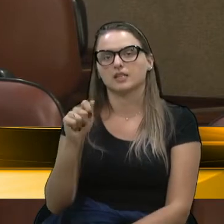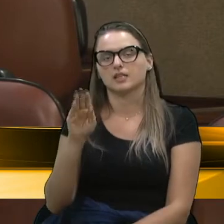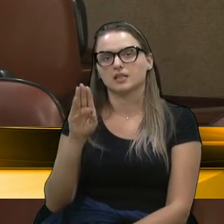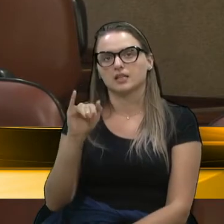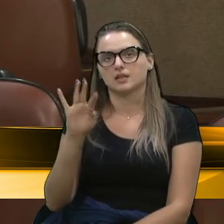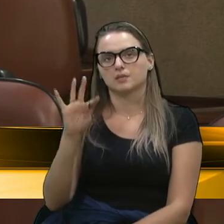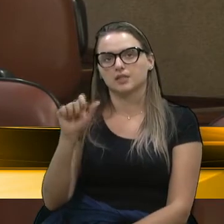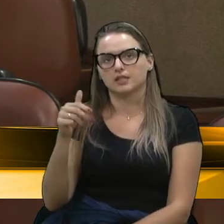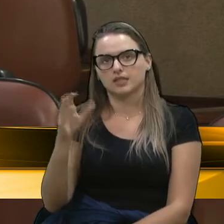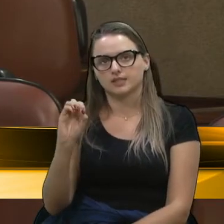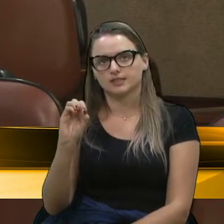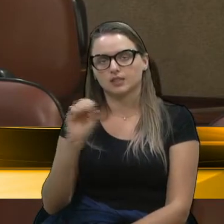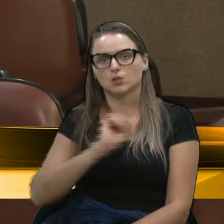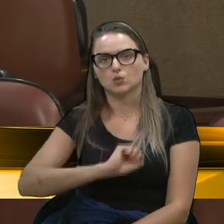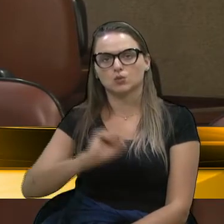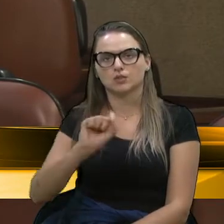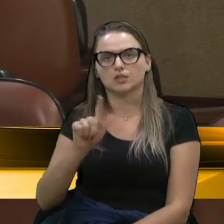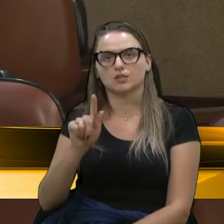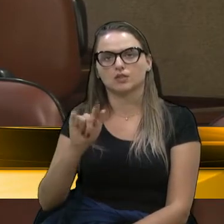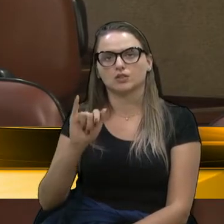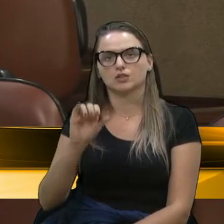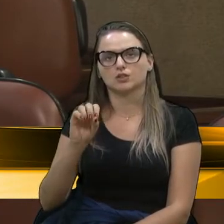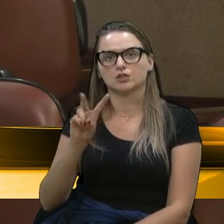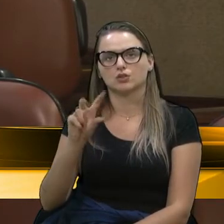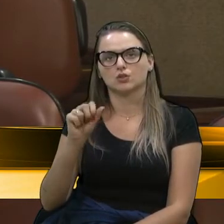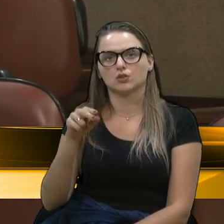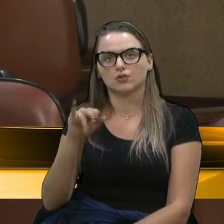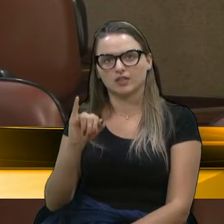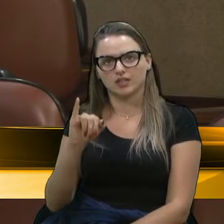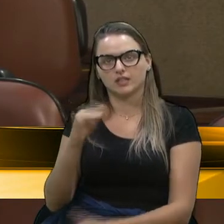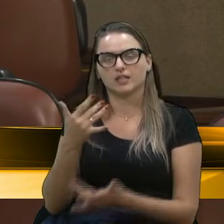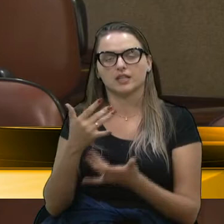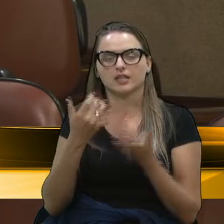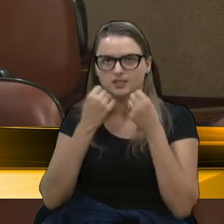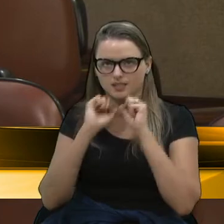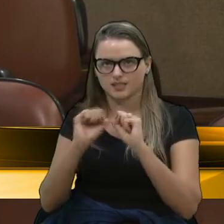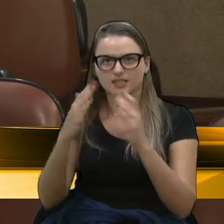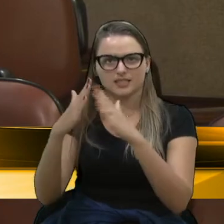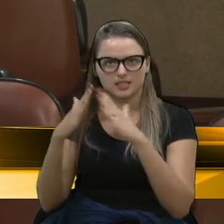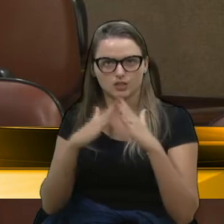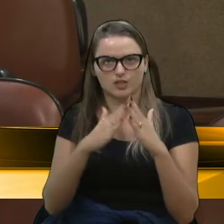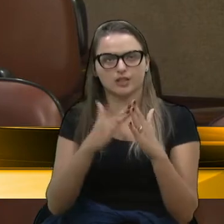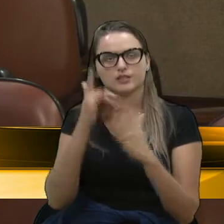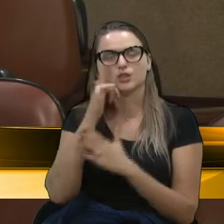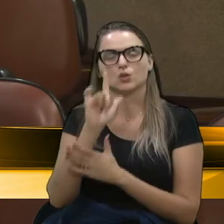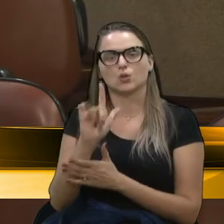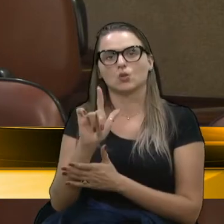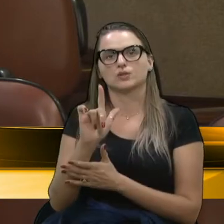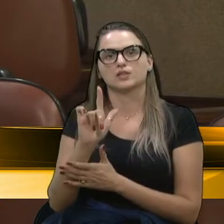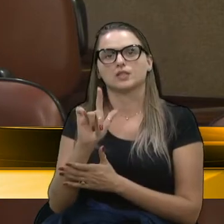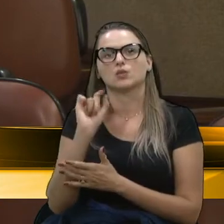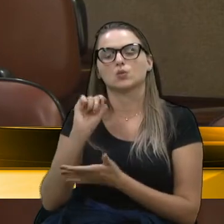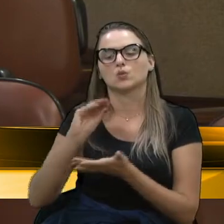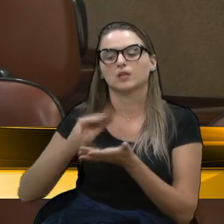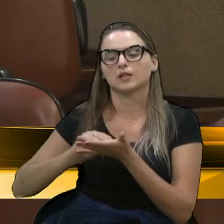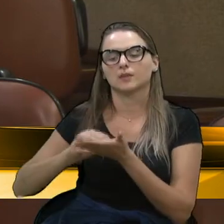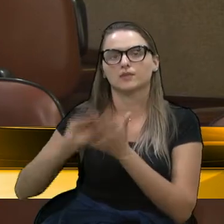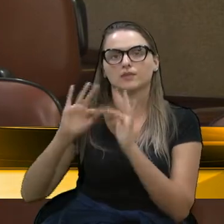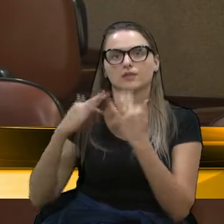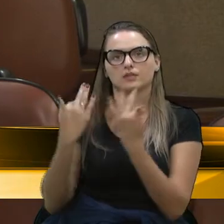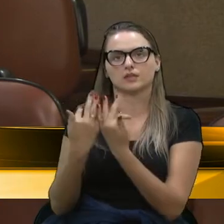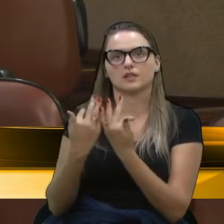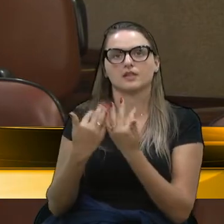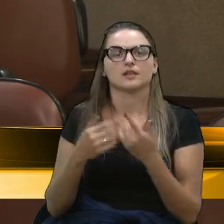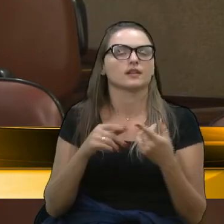Giovanni, se empenharam e conseguiram realmente levar o que a família precisava, que era,